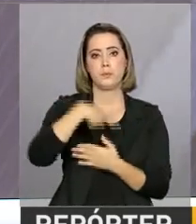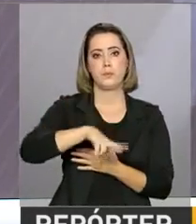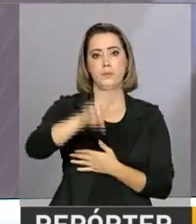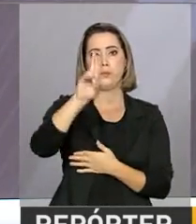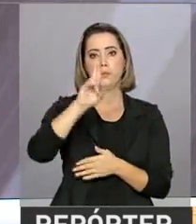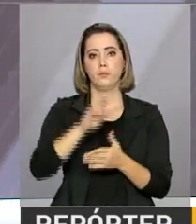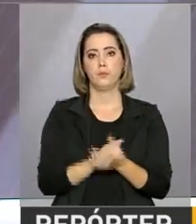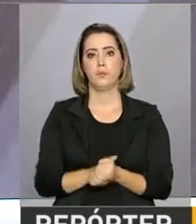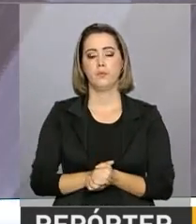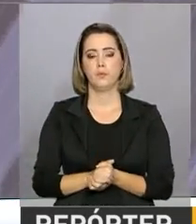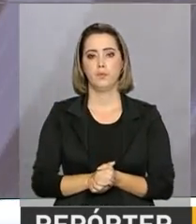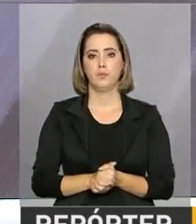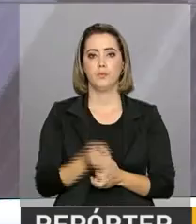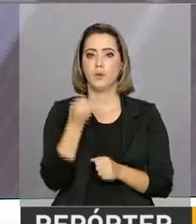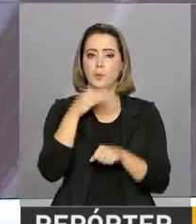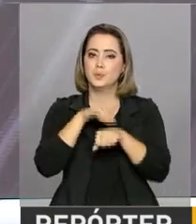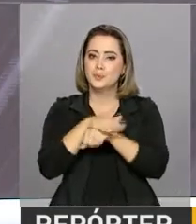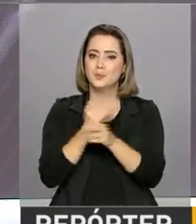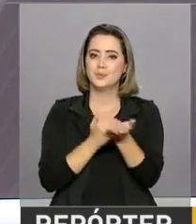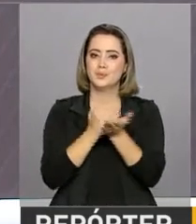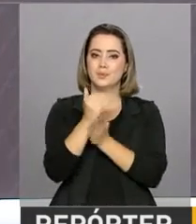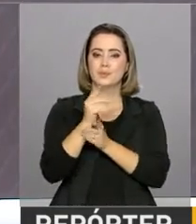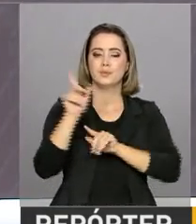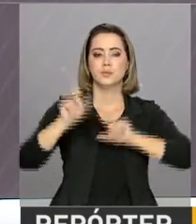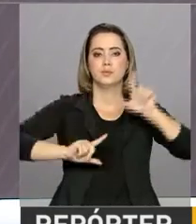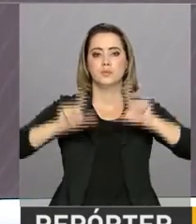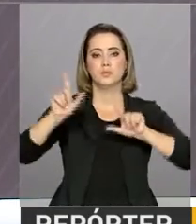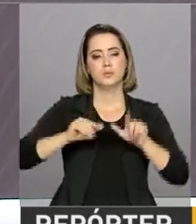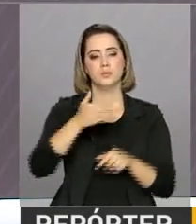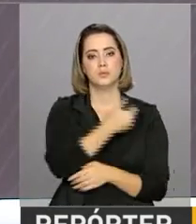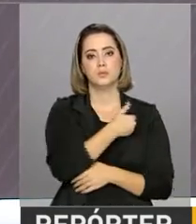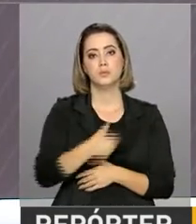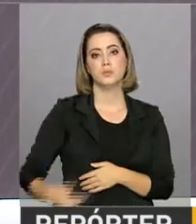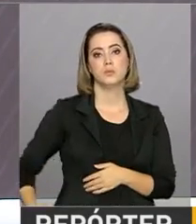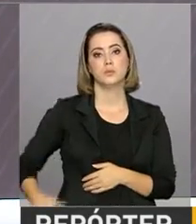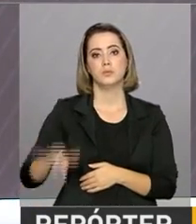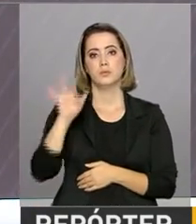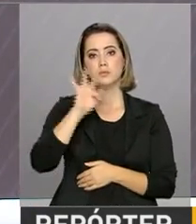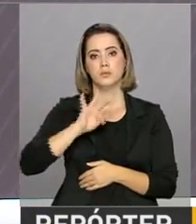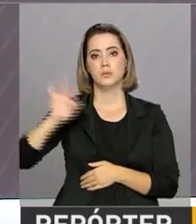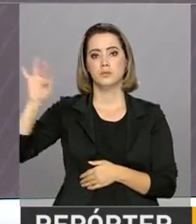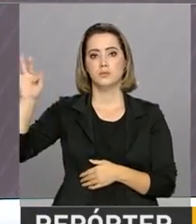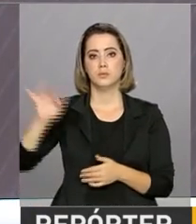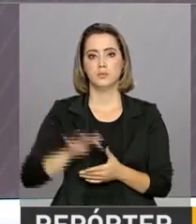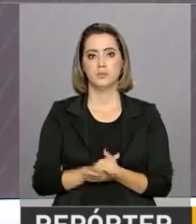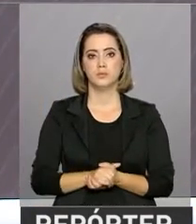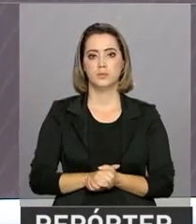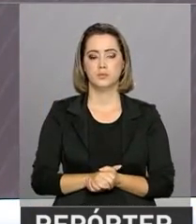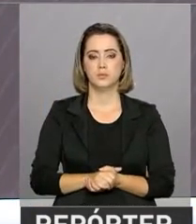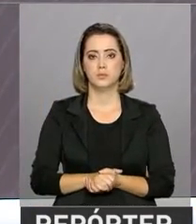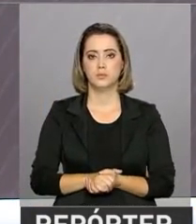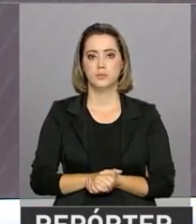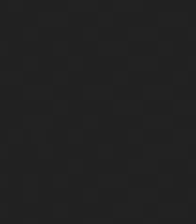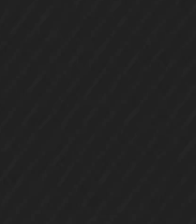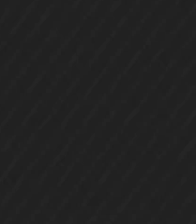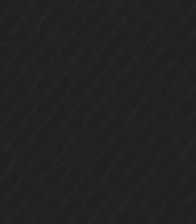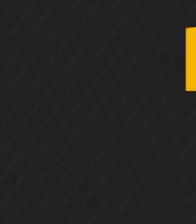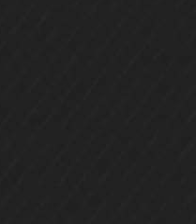do Repórter NBR. Uma boa noite para você. Continue com a gente aqui na NBR, a TV do Governo Federal.